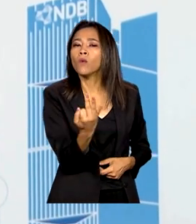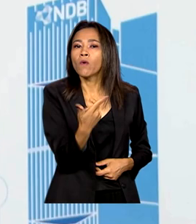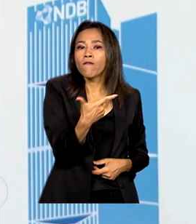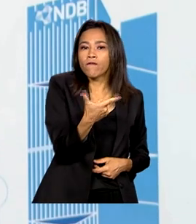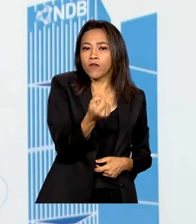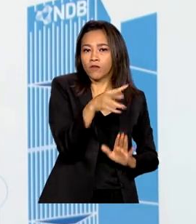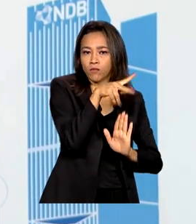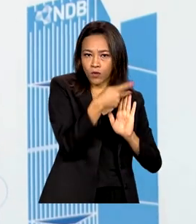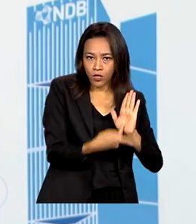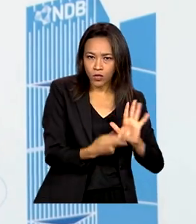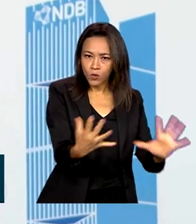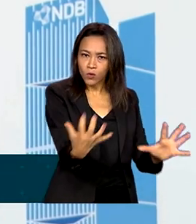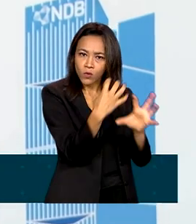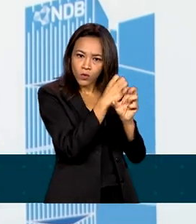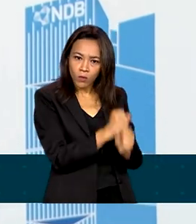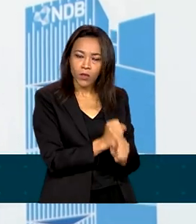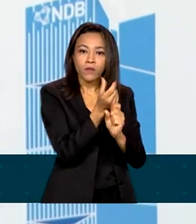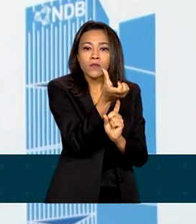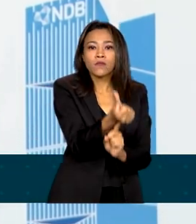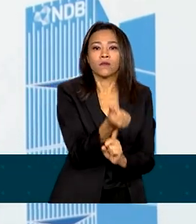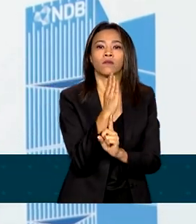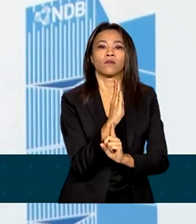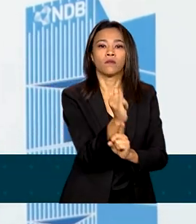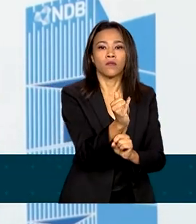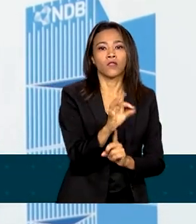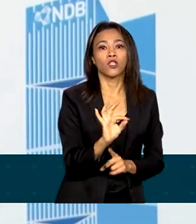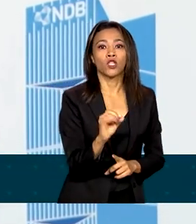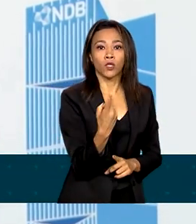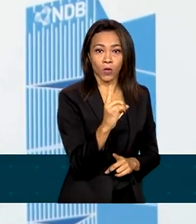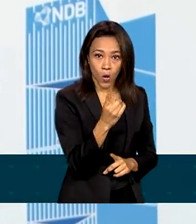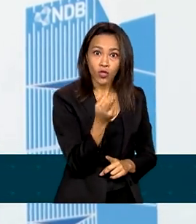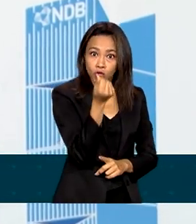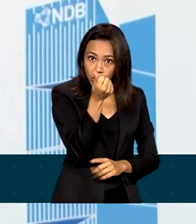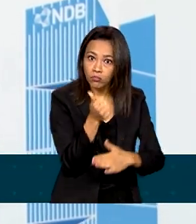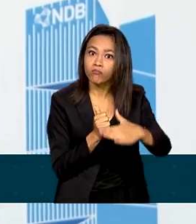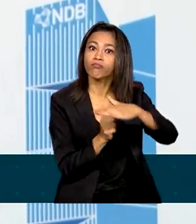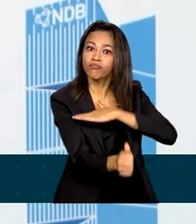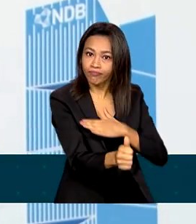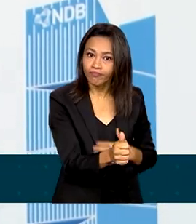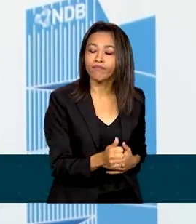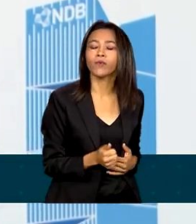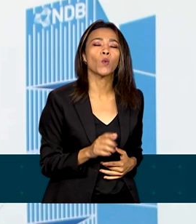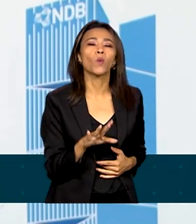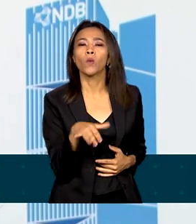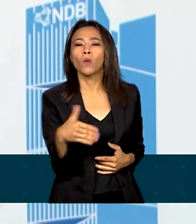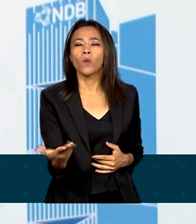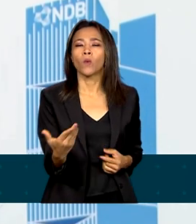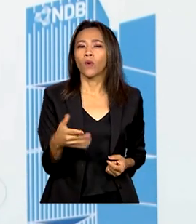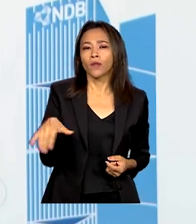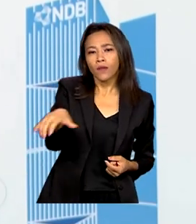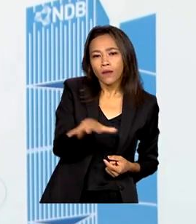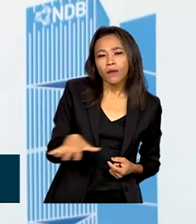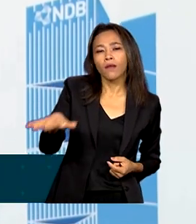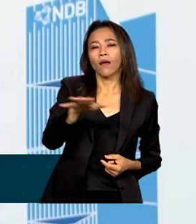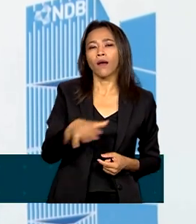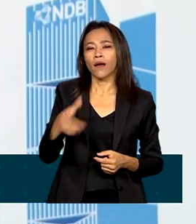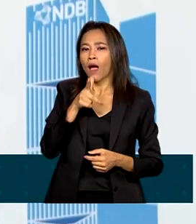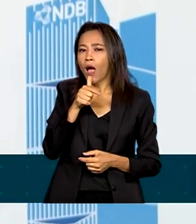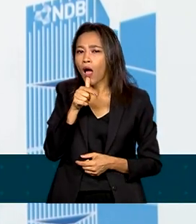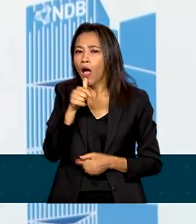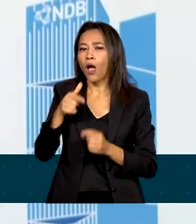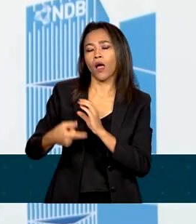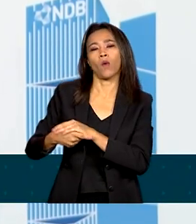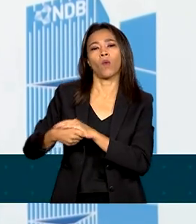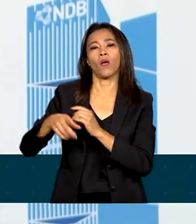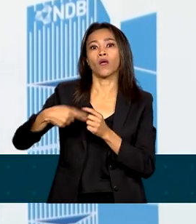banco, somando quase 6 bilhões de dólares em investimentos. Entre eles, está a expansão da rede de água e